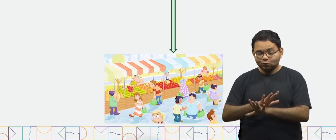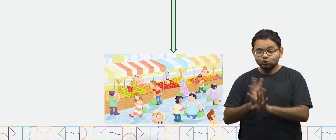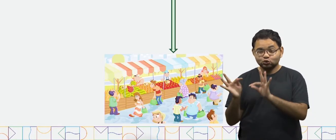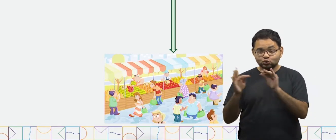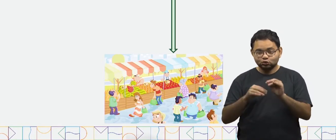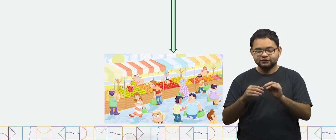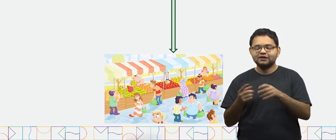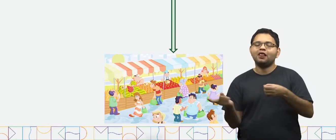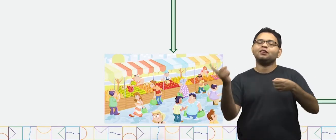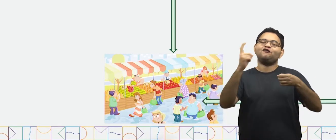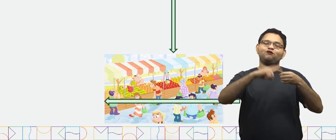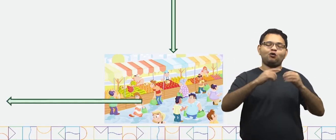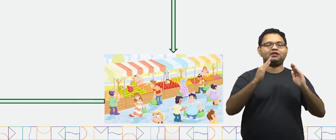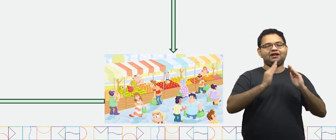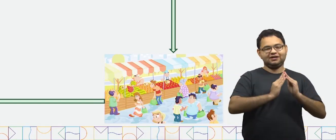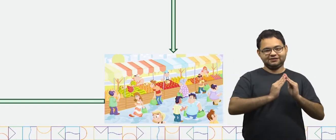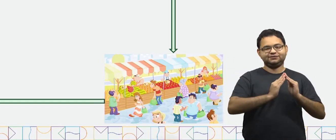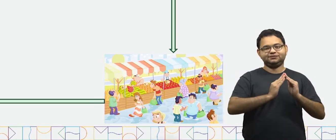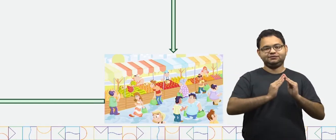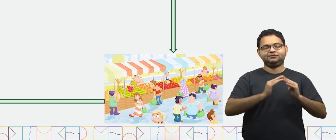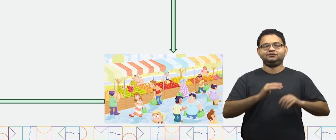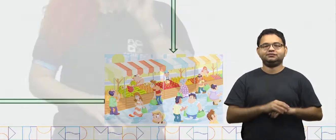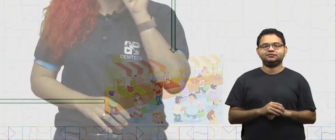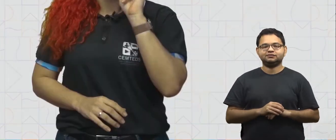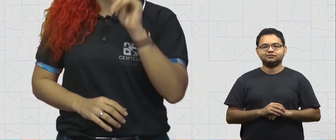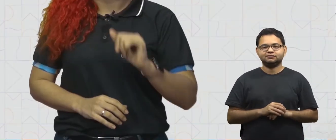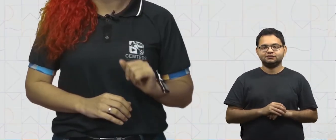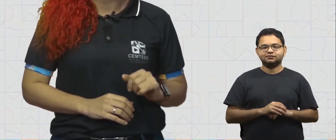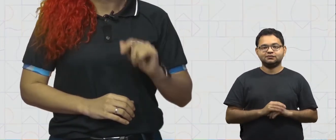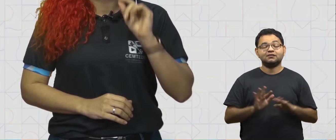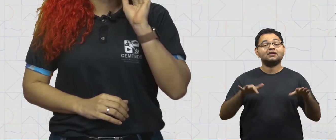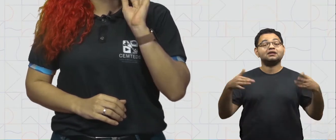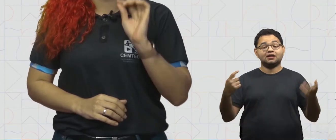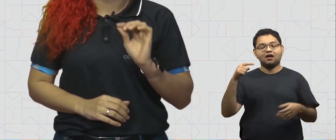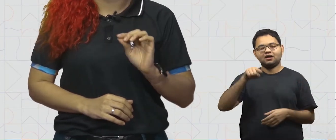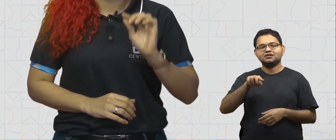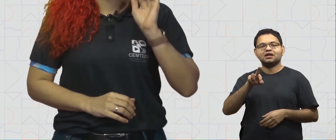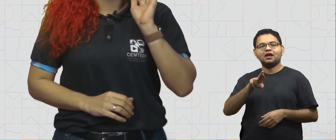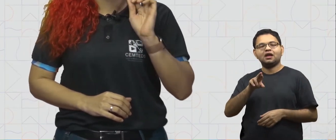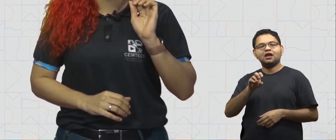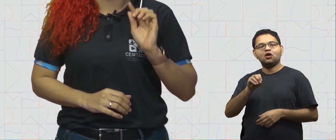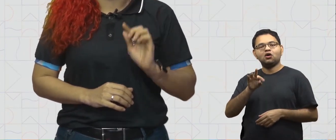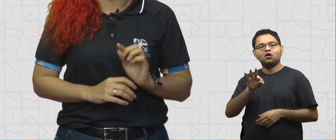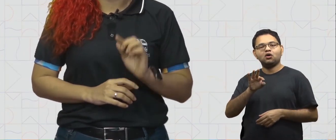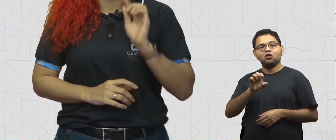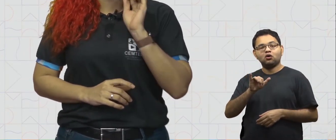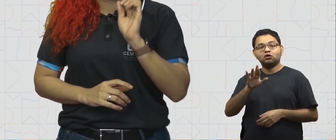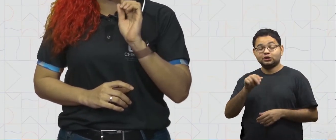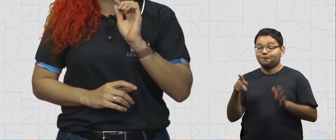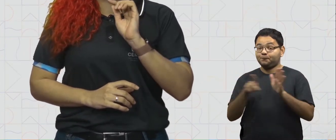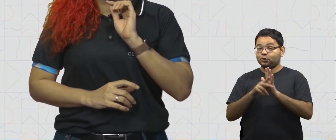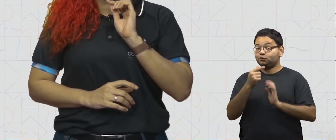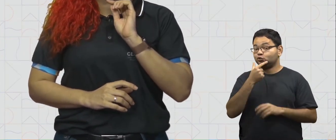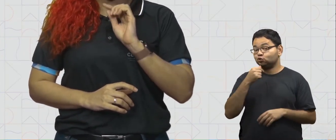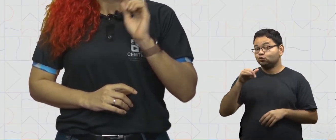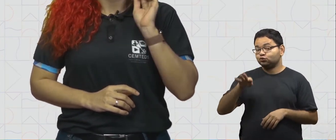trajeto, ele volta para casa. Assim, é o roteiro que Gabriel faz, nas quartas-feiras.